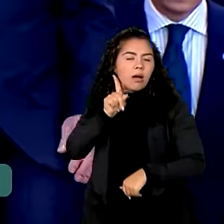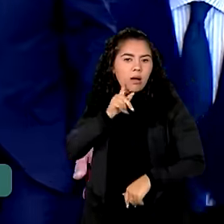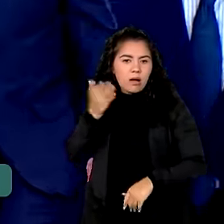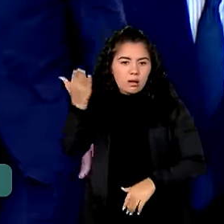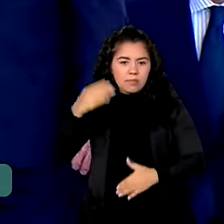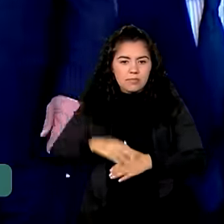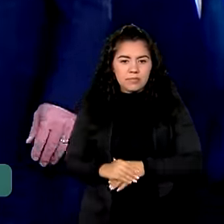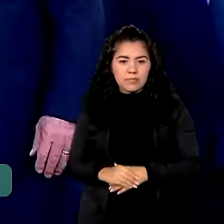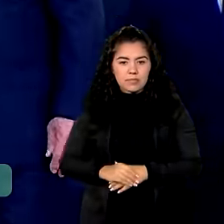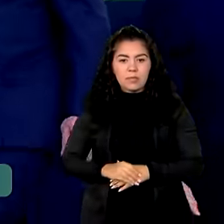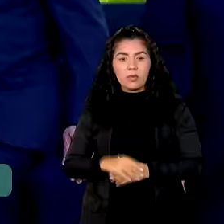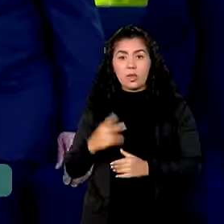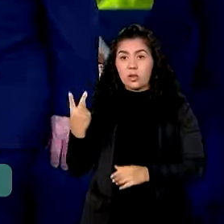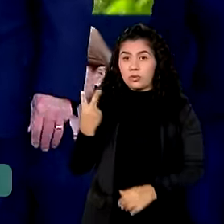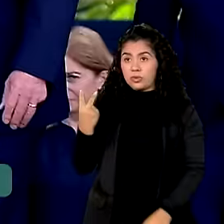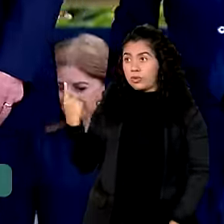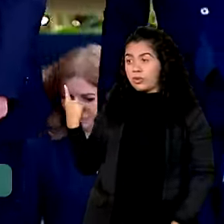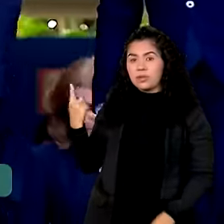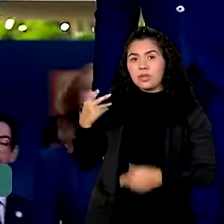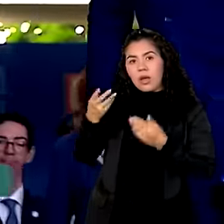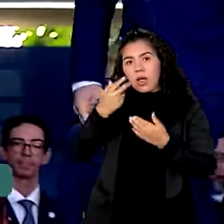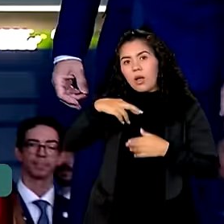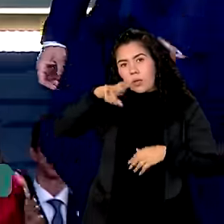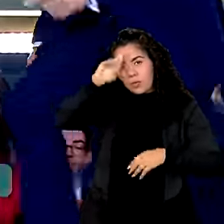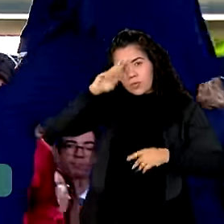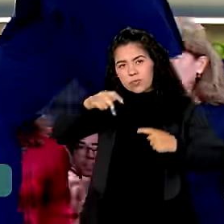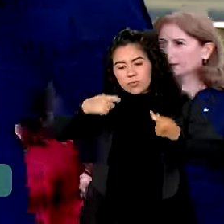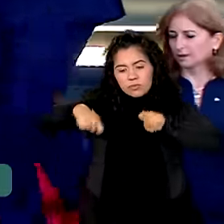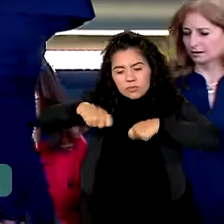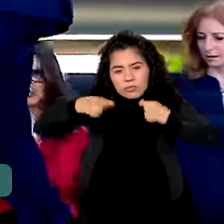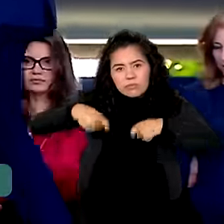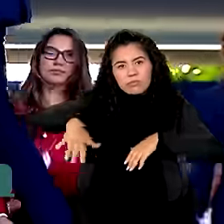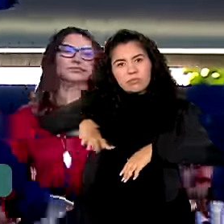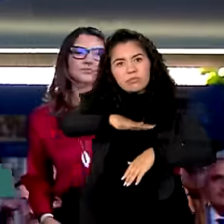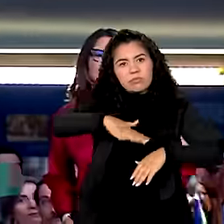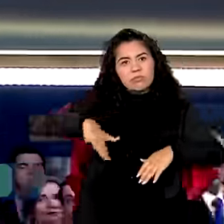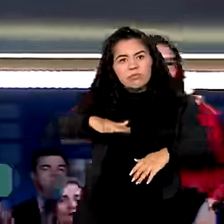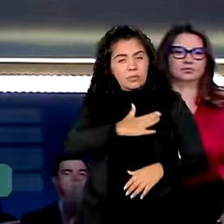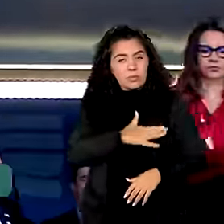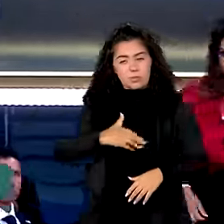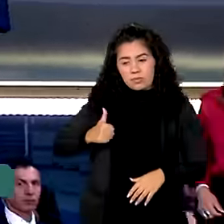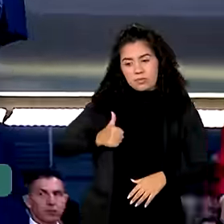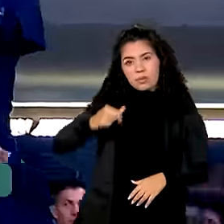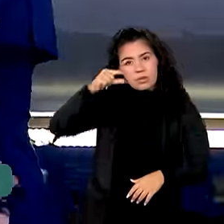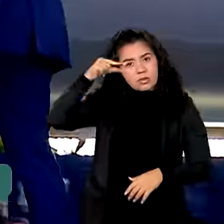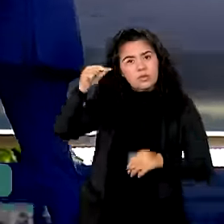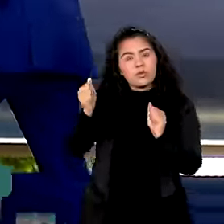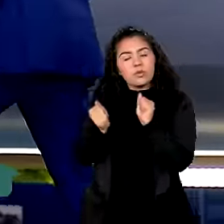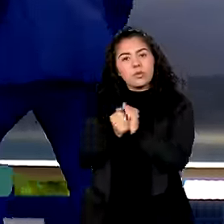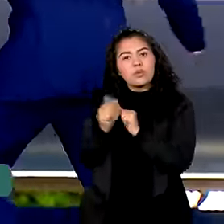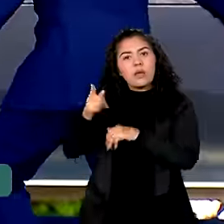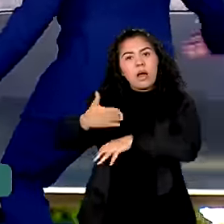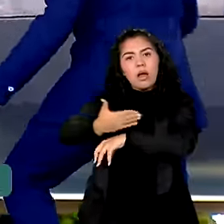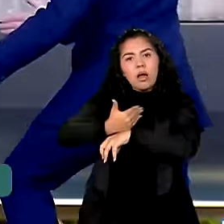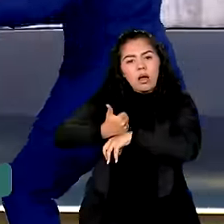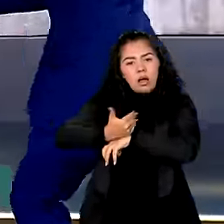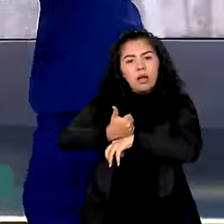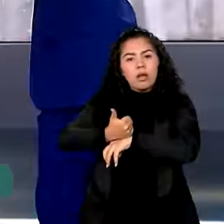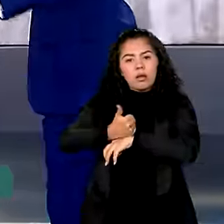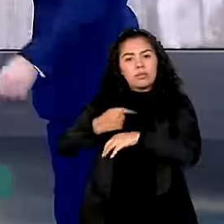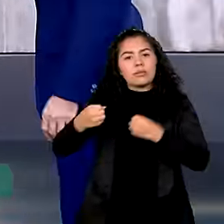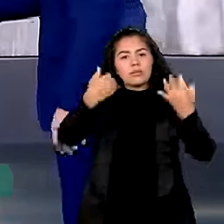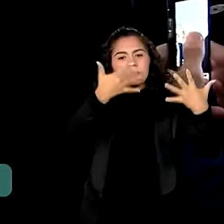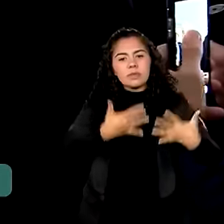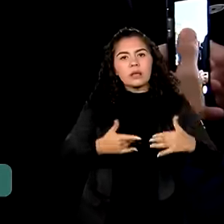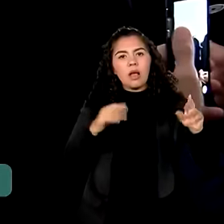Lula e Matarela almoçaram com ministros e a primeira-dama Janja. Os presidentes voltaram a falar da relação centenária entre os